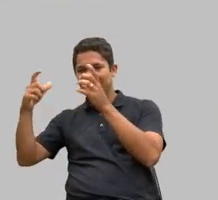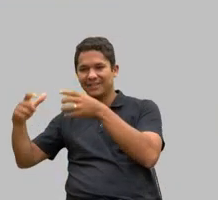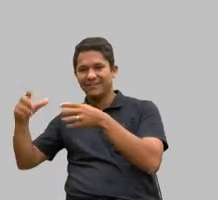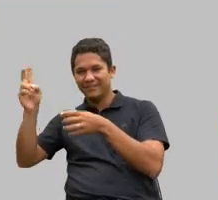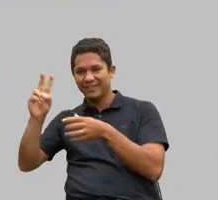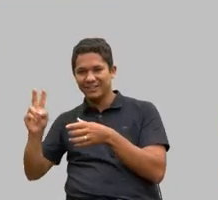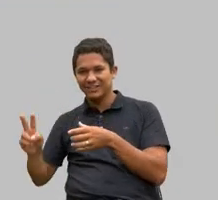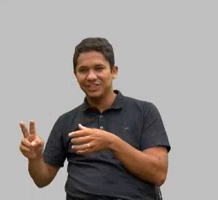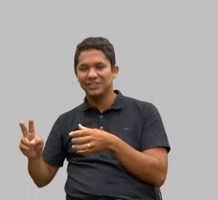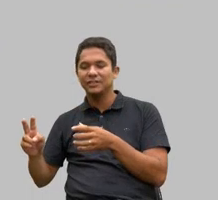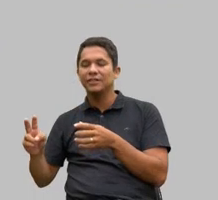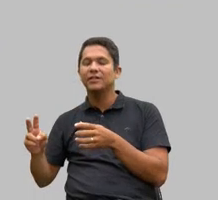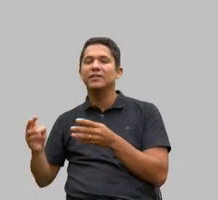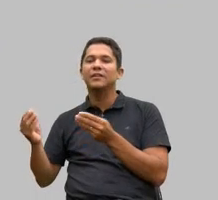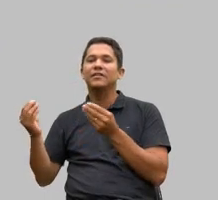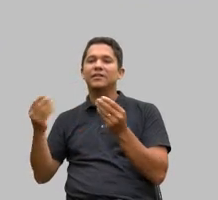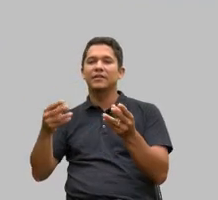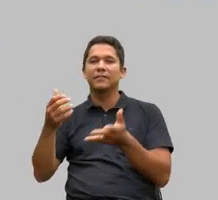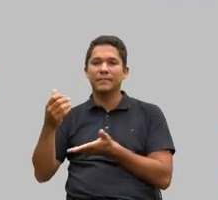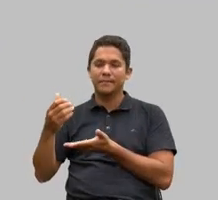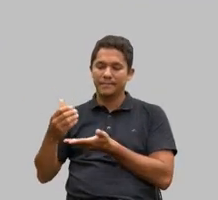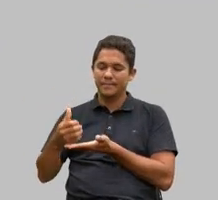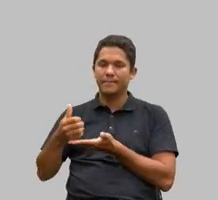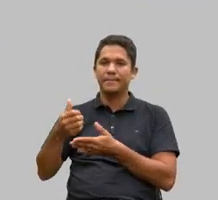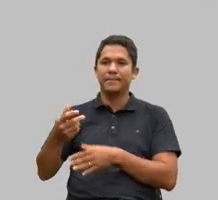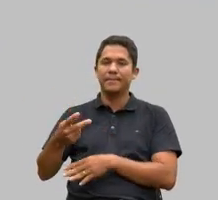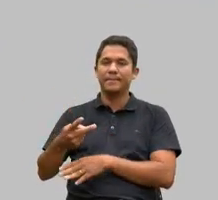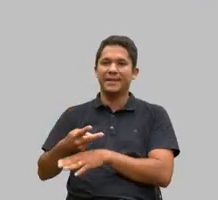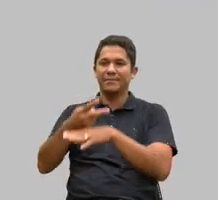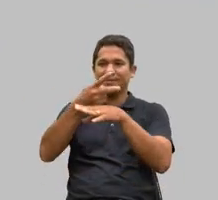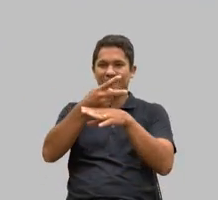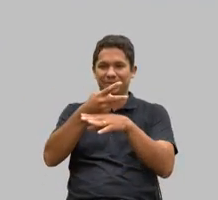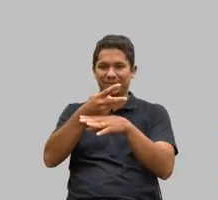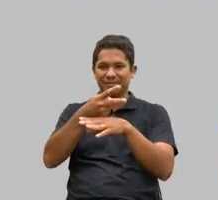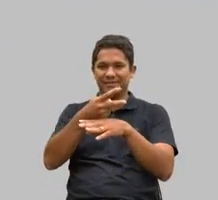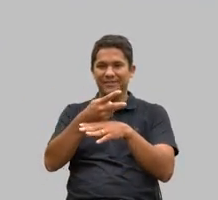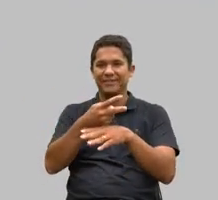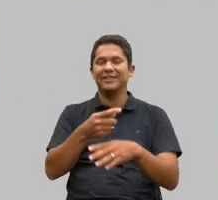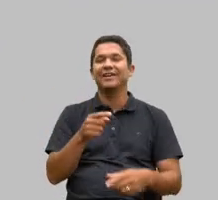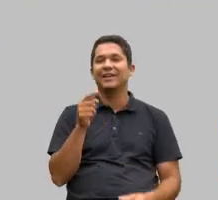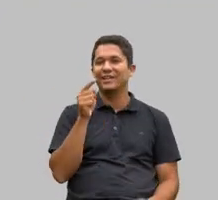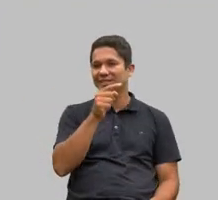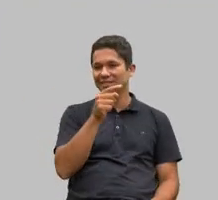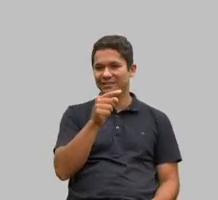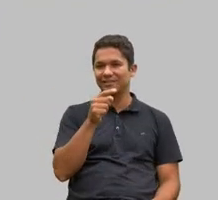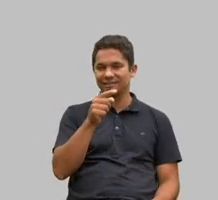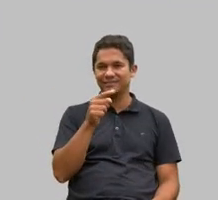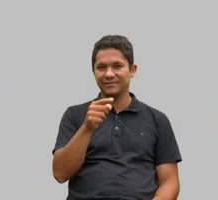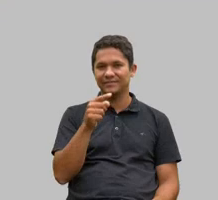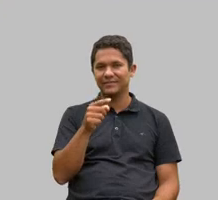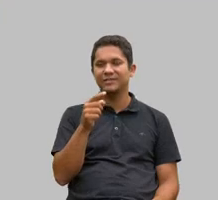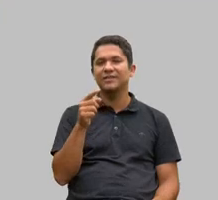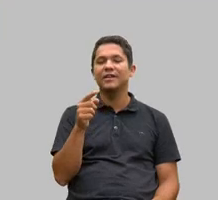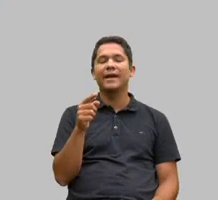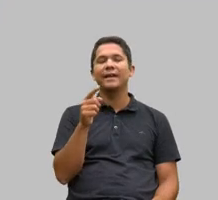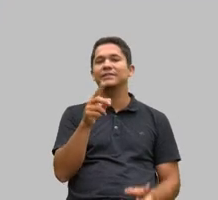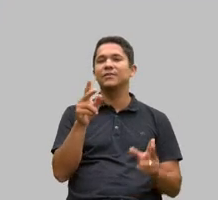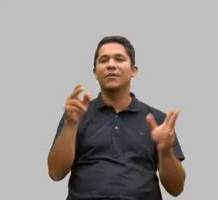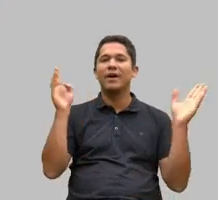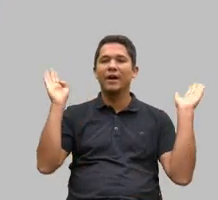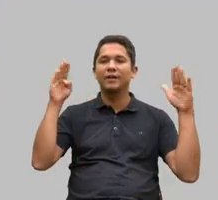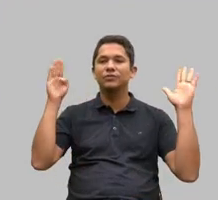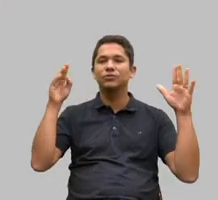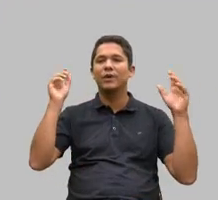voluntariado regional as amigas da Santa Casa as chamamos de anjos azuis porque elas vão com a roupa azul